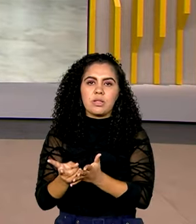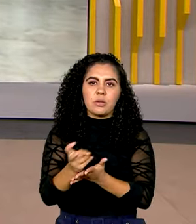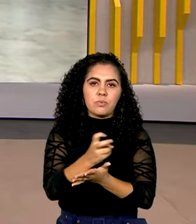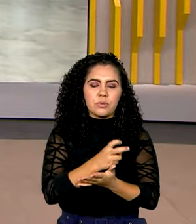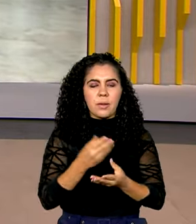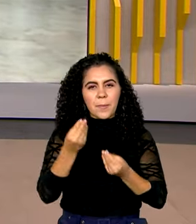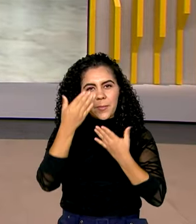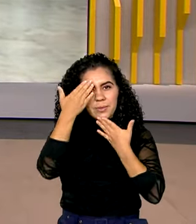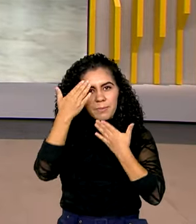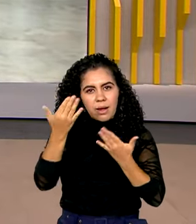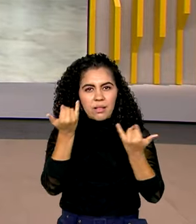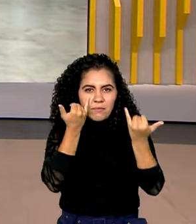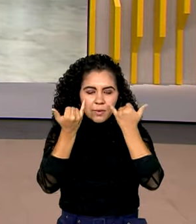pelas informações e uma ótima noite para você. Obrigado